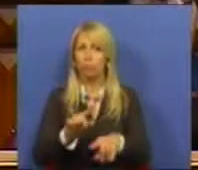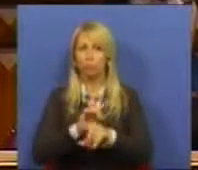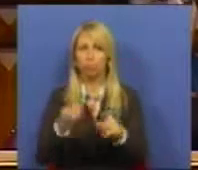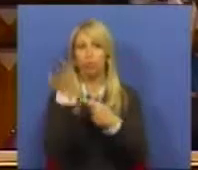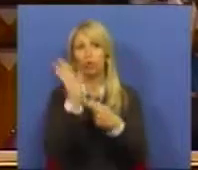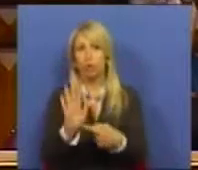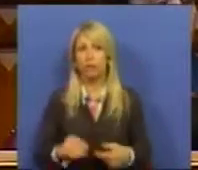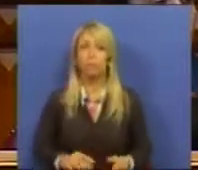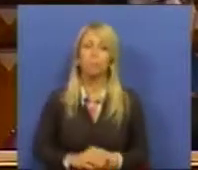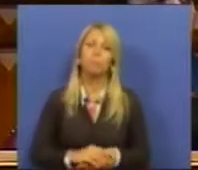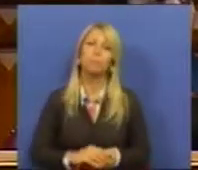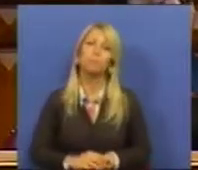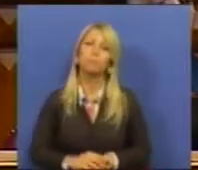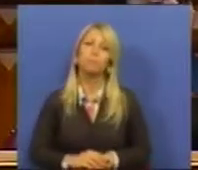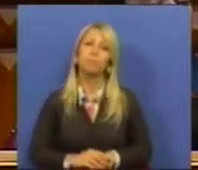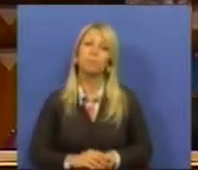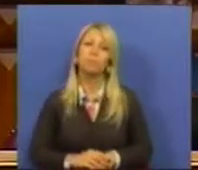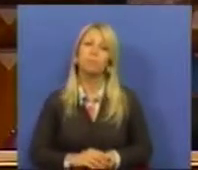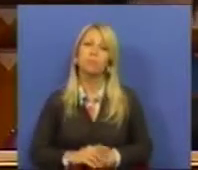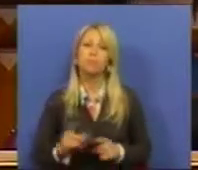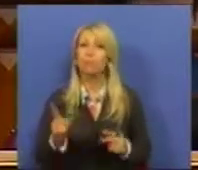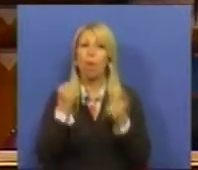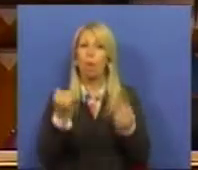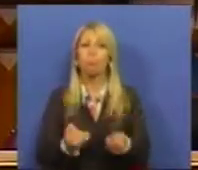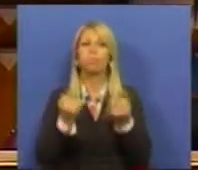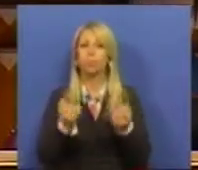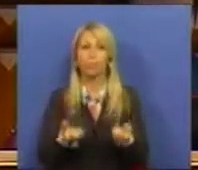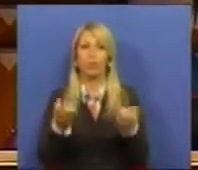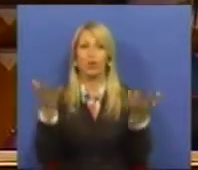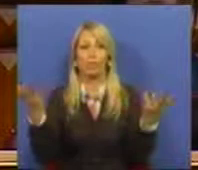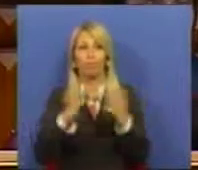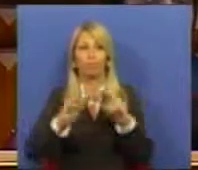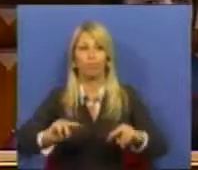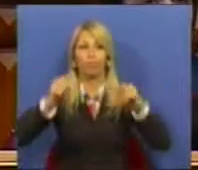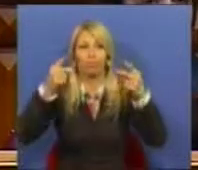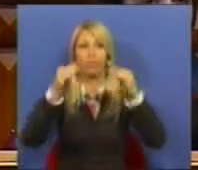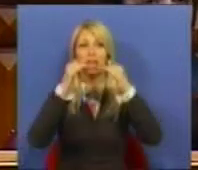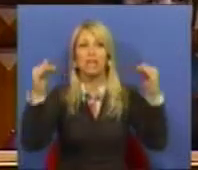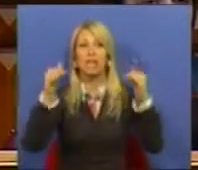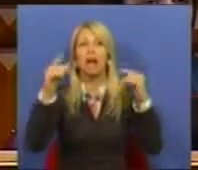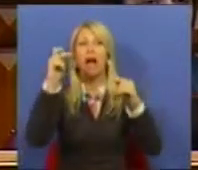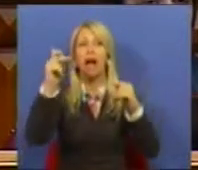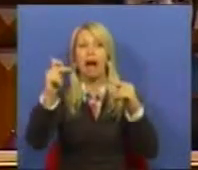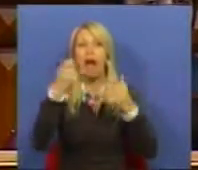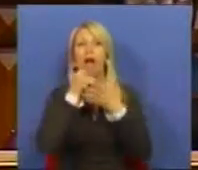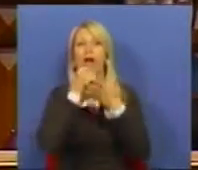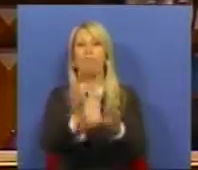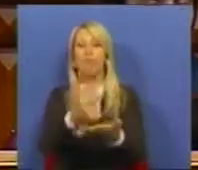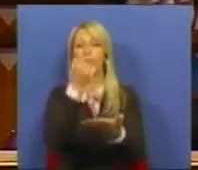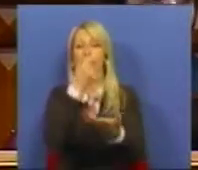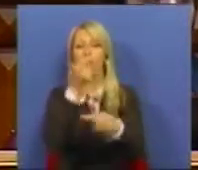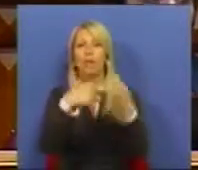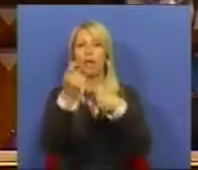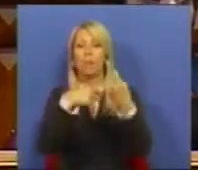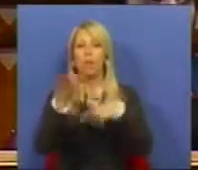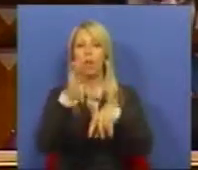por exemplo, que não se tivesse conseguido elevar para o escalão A a compartilhação nos medicamentos